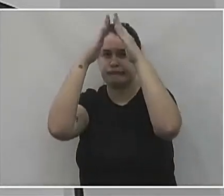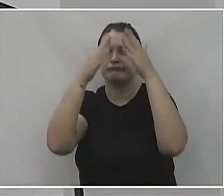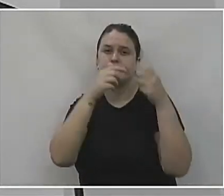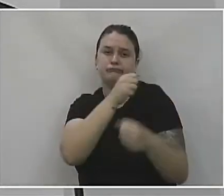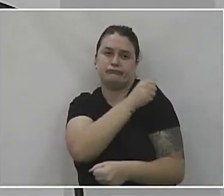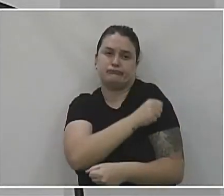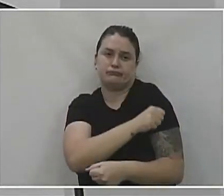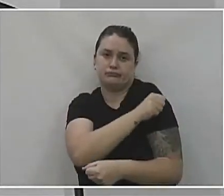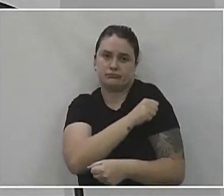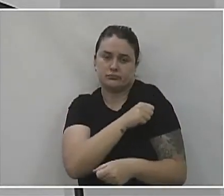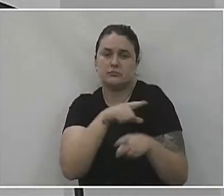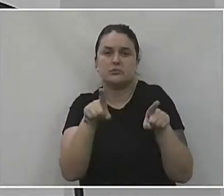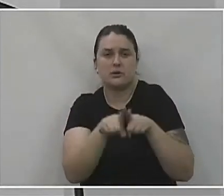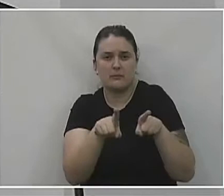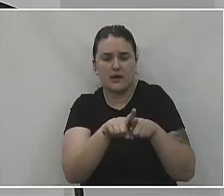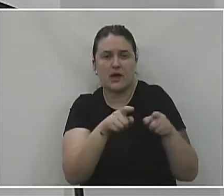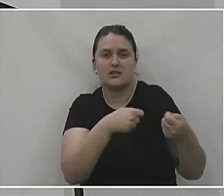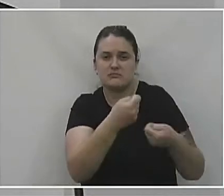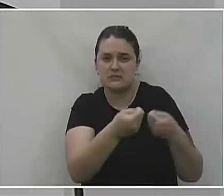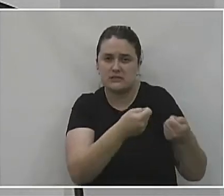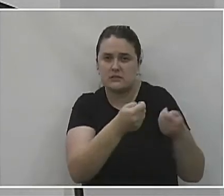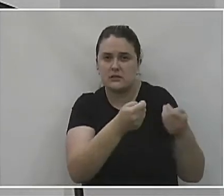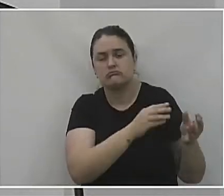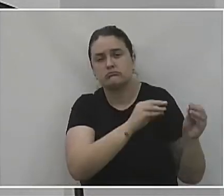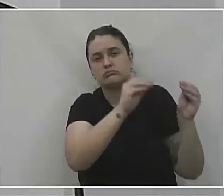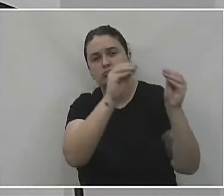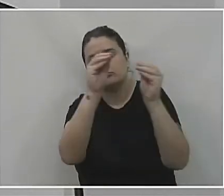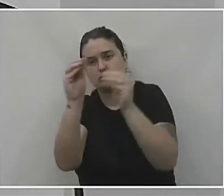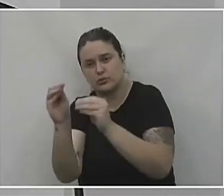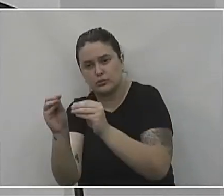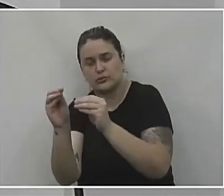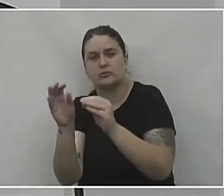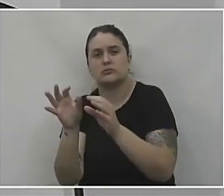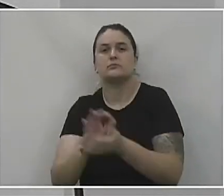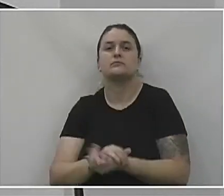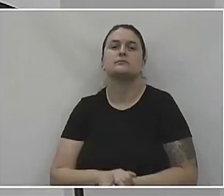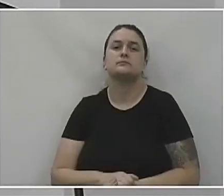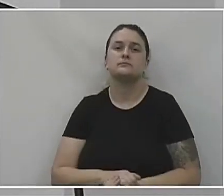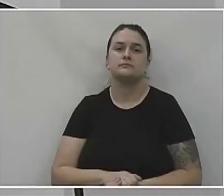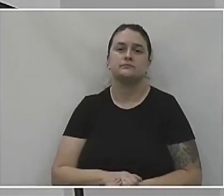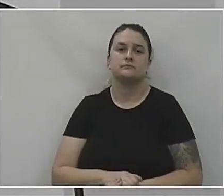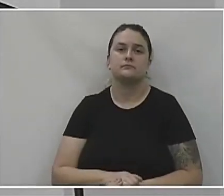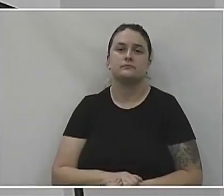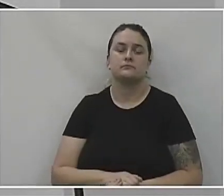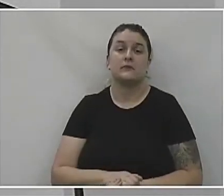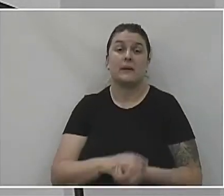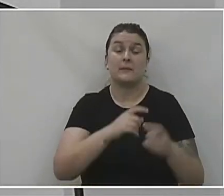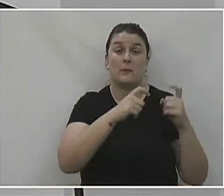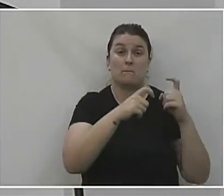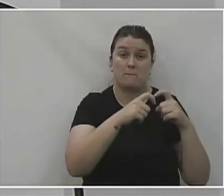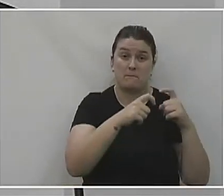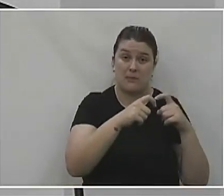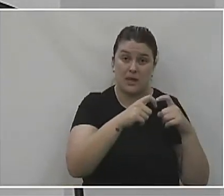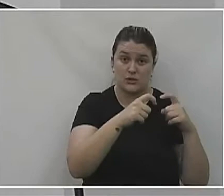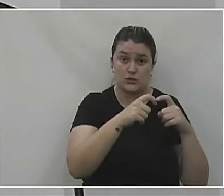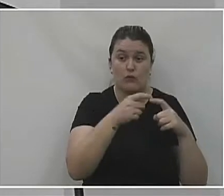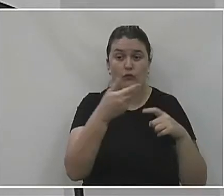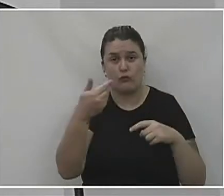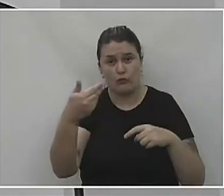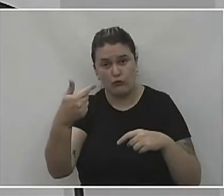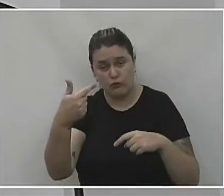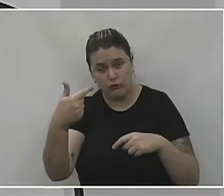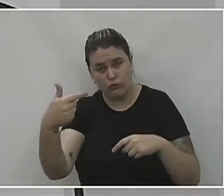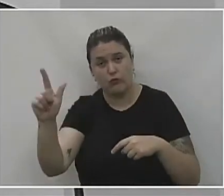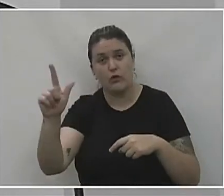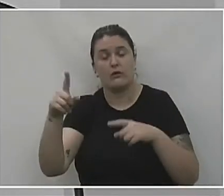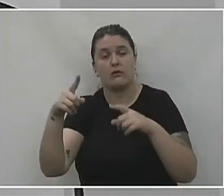técnicos, até administrativo mesmo. Então, nós tivemos que fazer essa reestruturação aqui e colocando os médicos das unidades básicas para esse